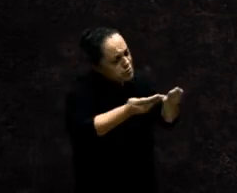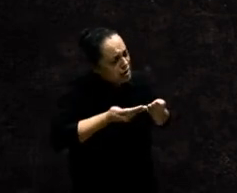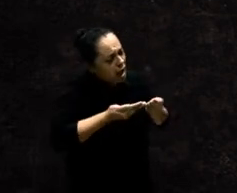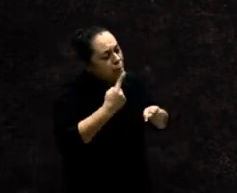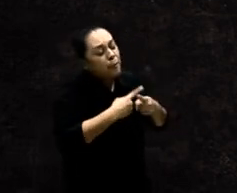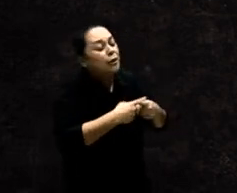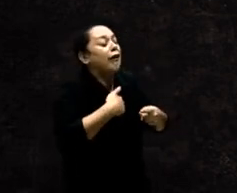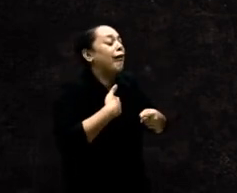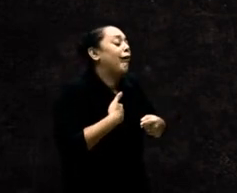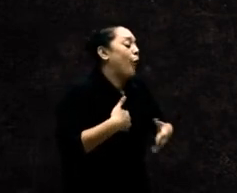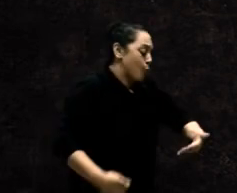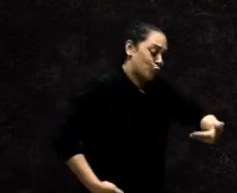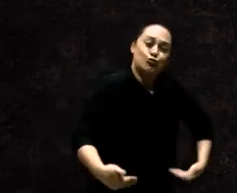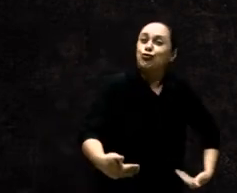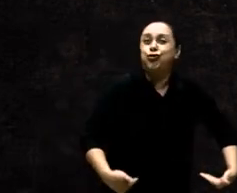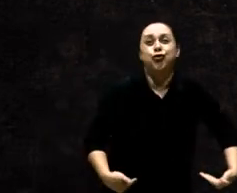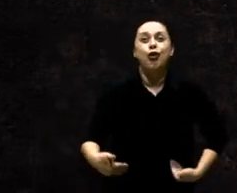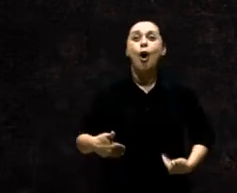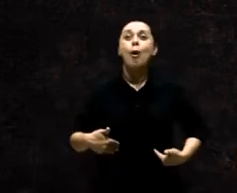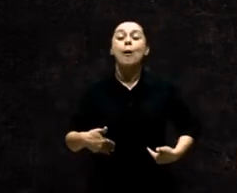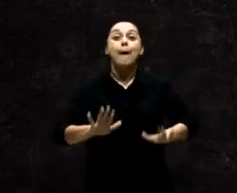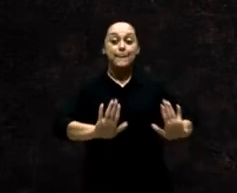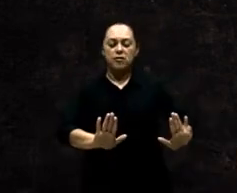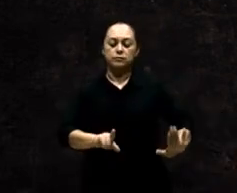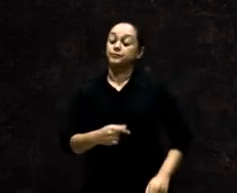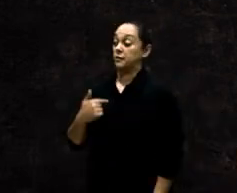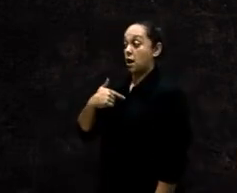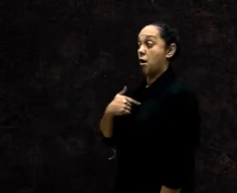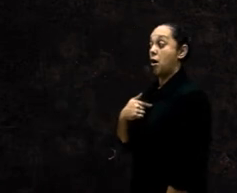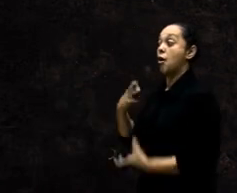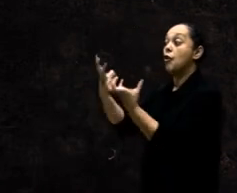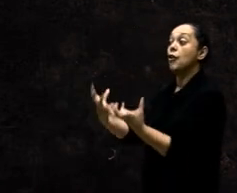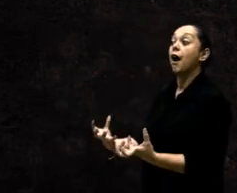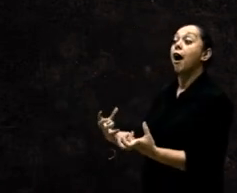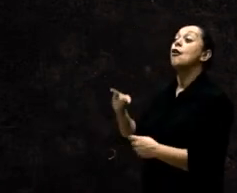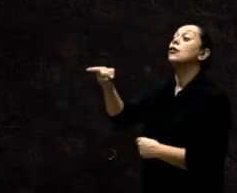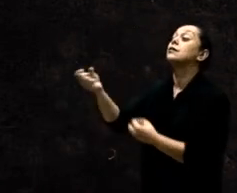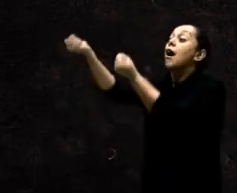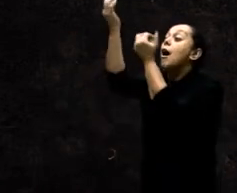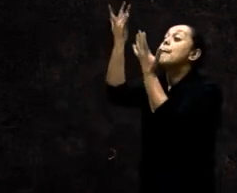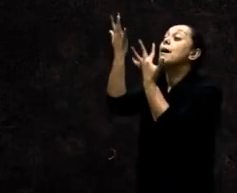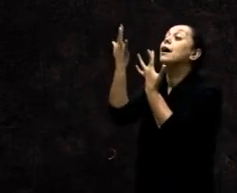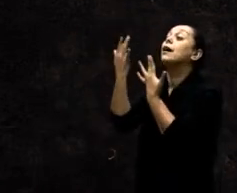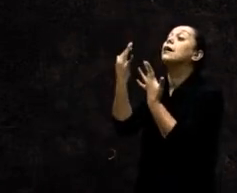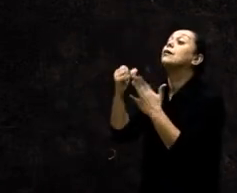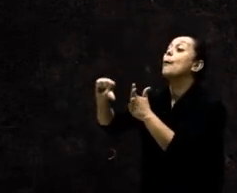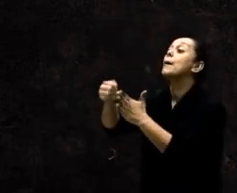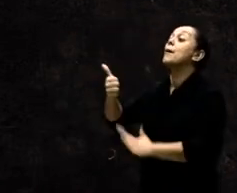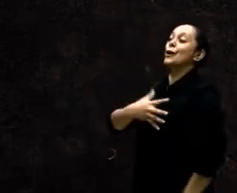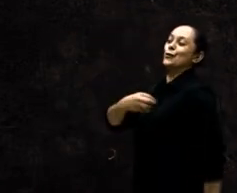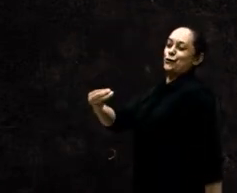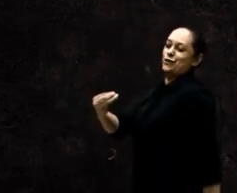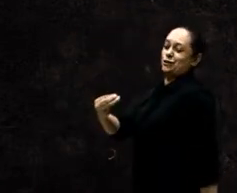primogenitura E disse Ezaú Eis que estou a ponto De morrer Para que me